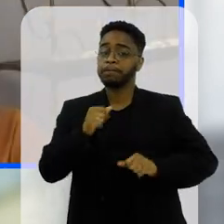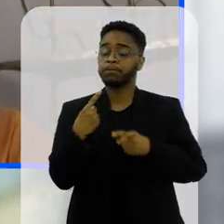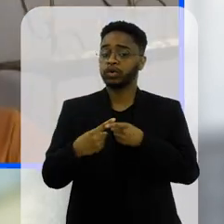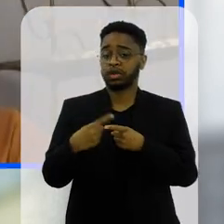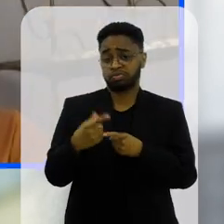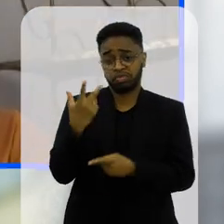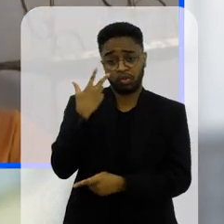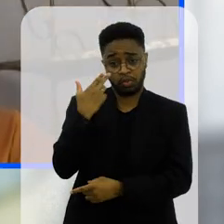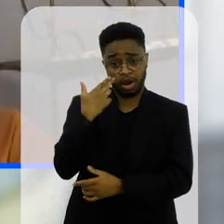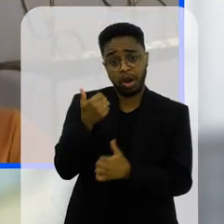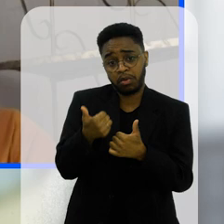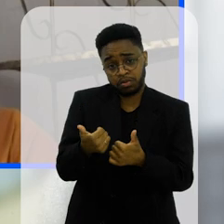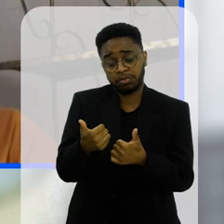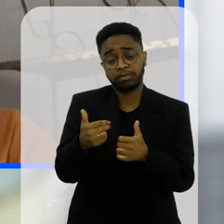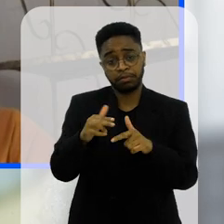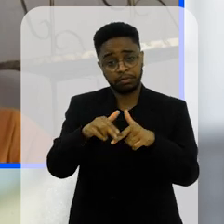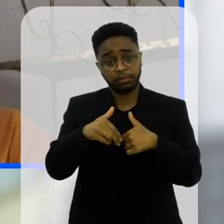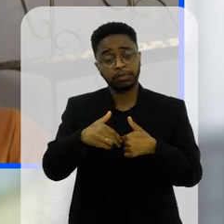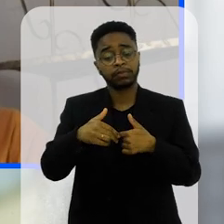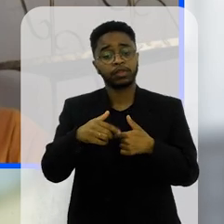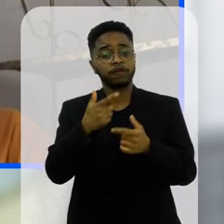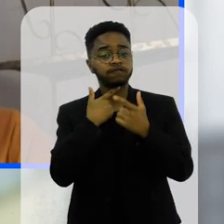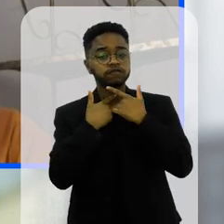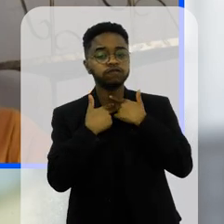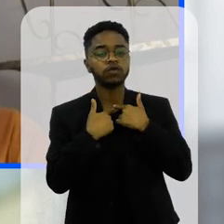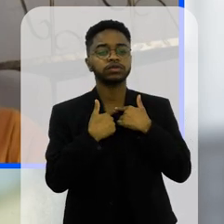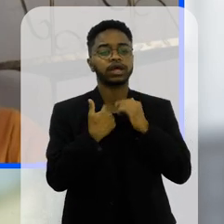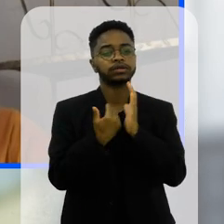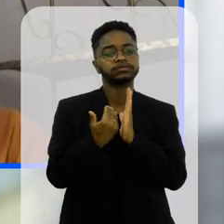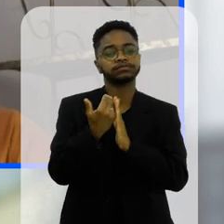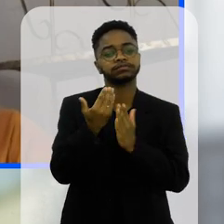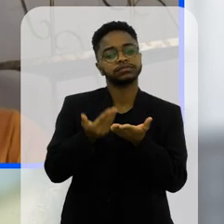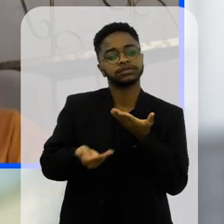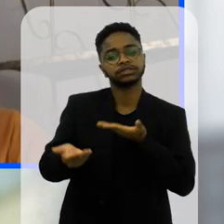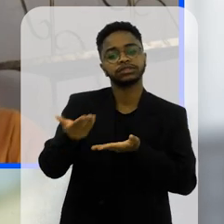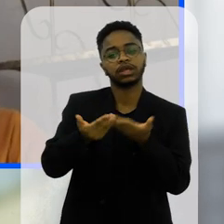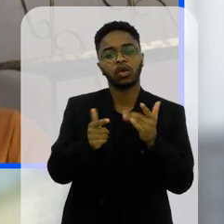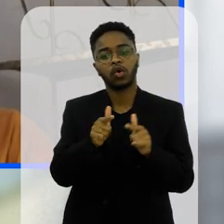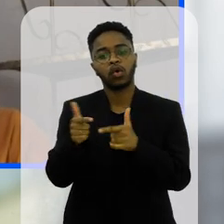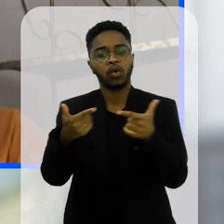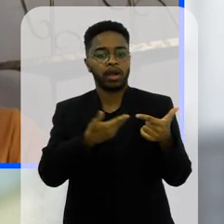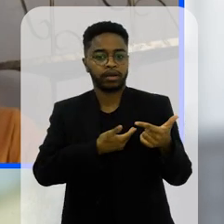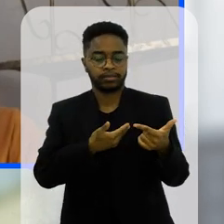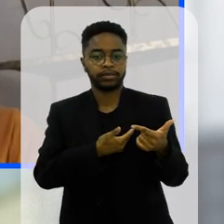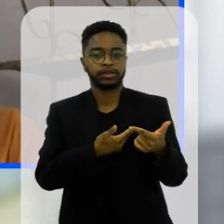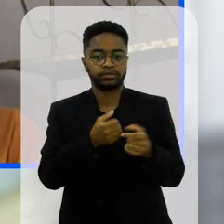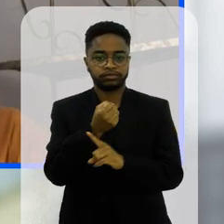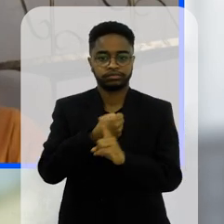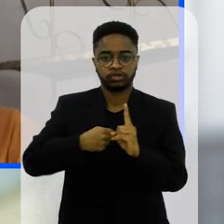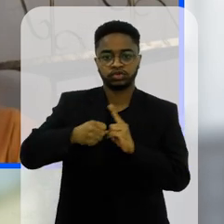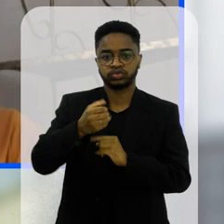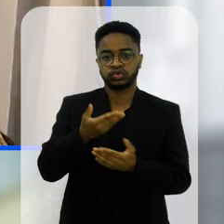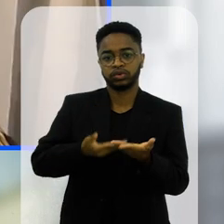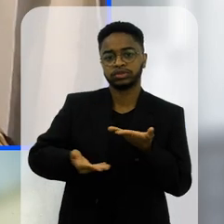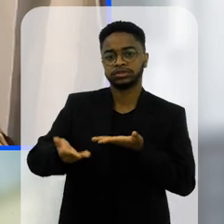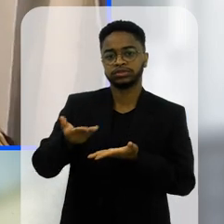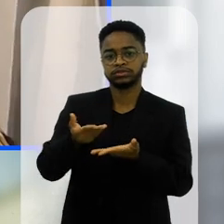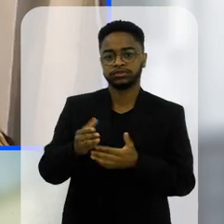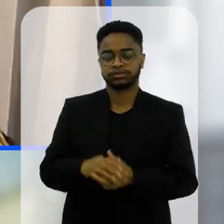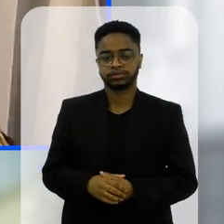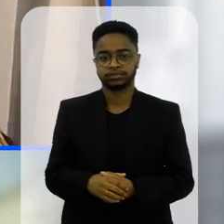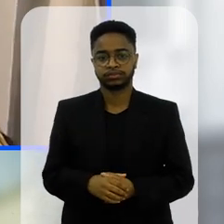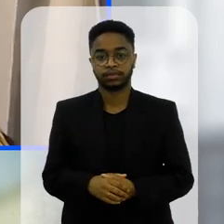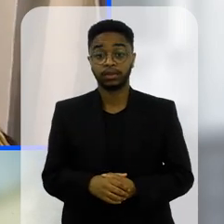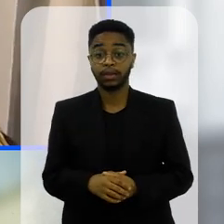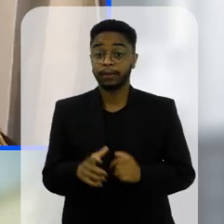agitação normal pela necessidade pelo desejo de interagir com os outros colegas de uma forma social é